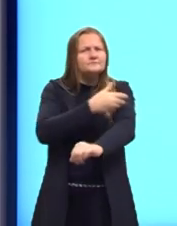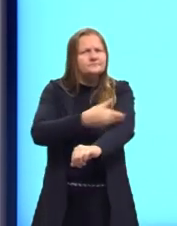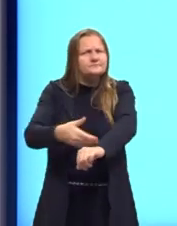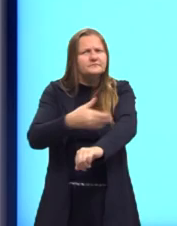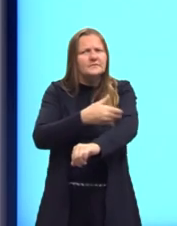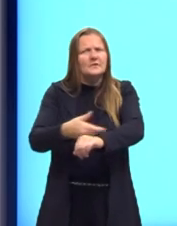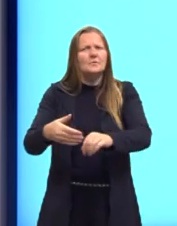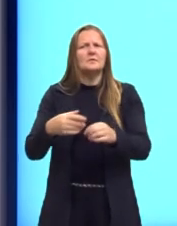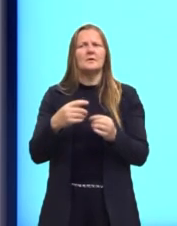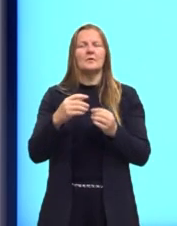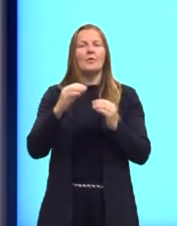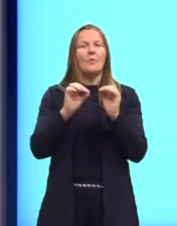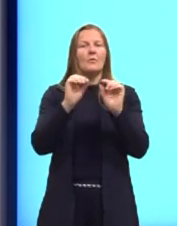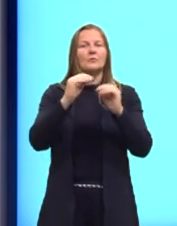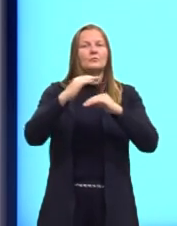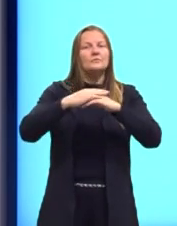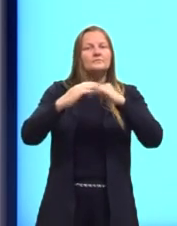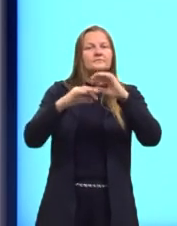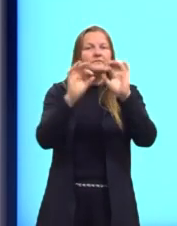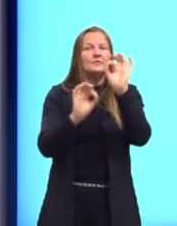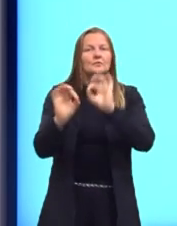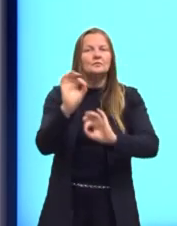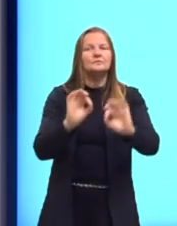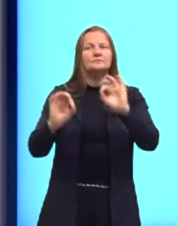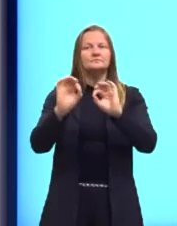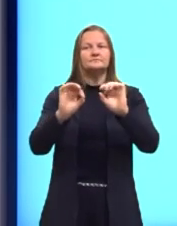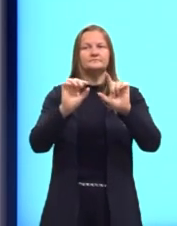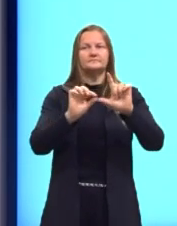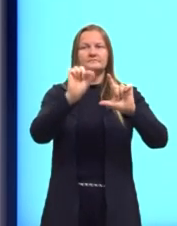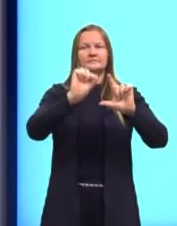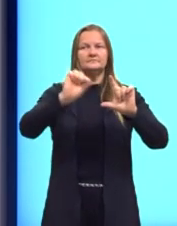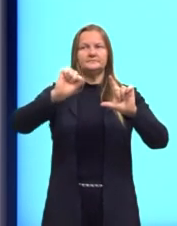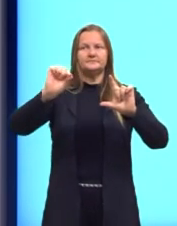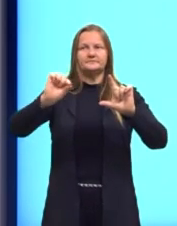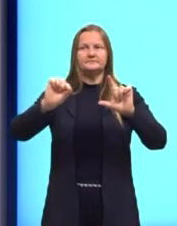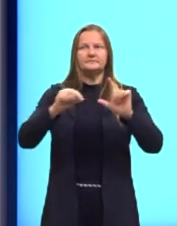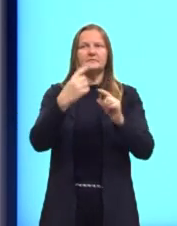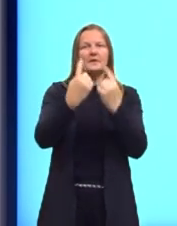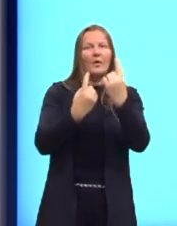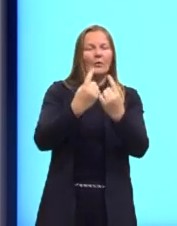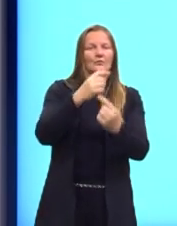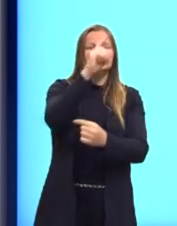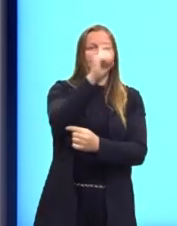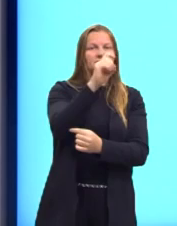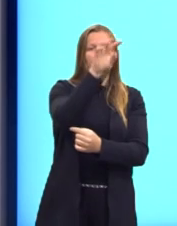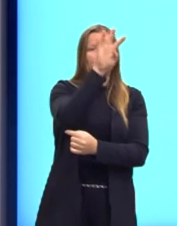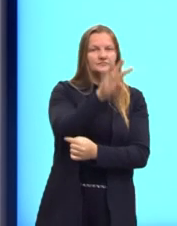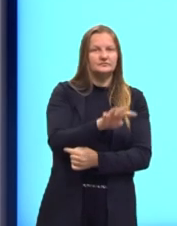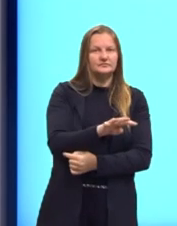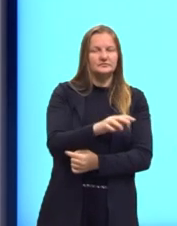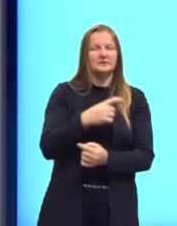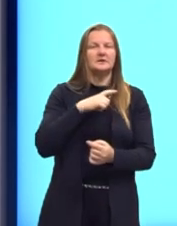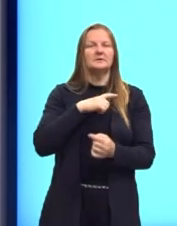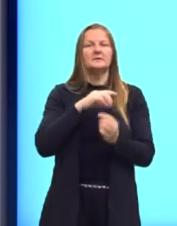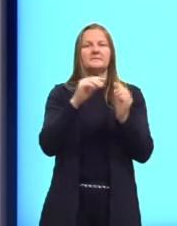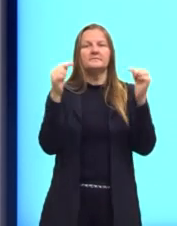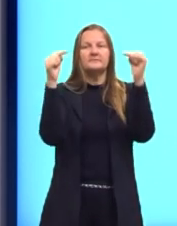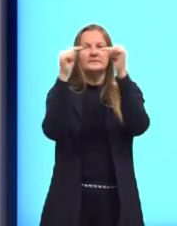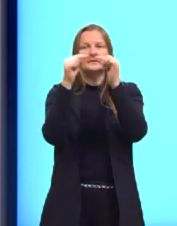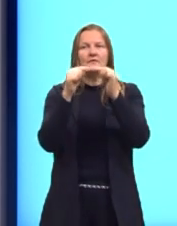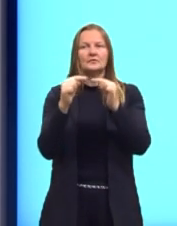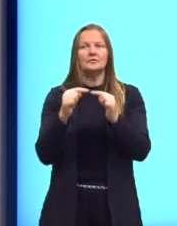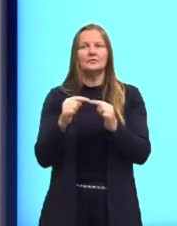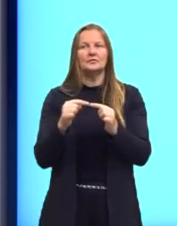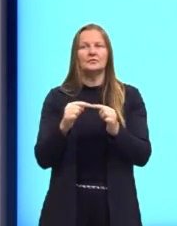para montar o gráfico, né? Geralmente nós determinamos alguns valores para x e aí buscamos encontrar a